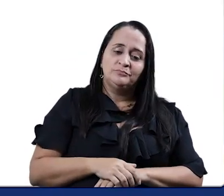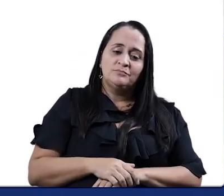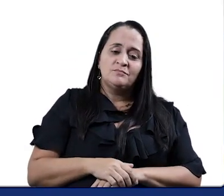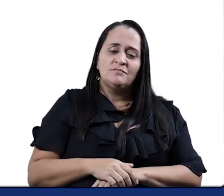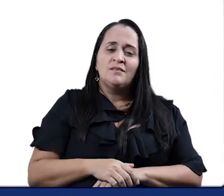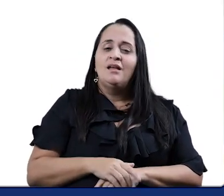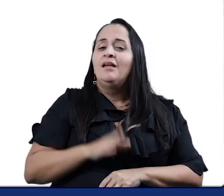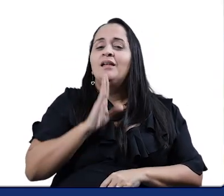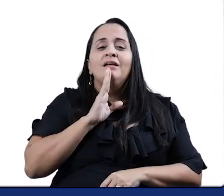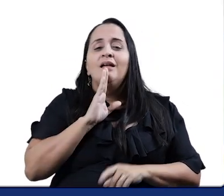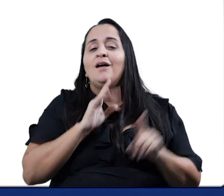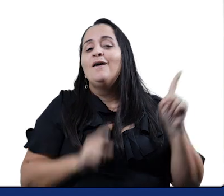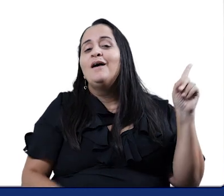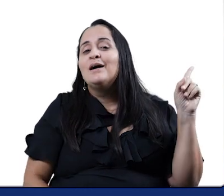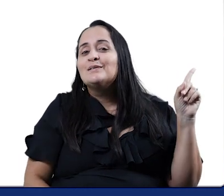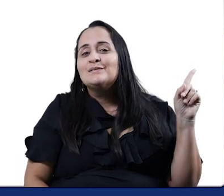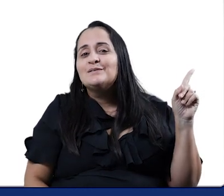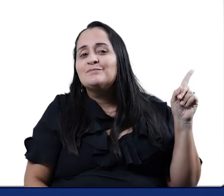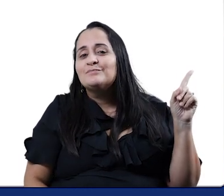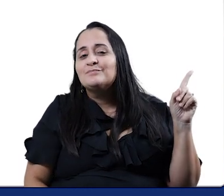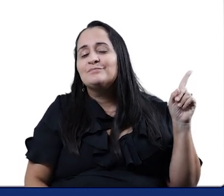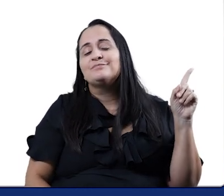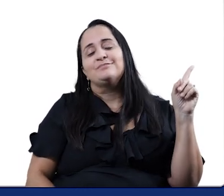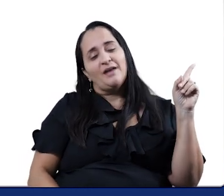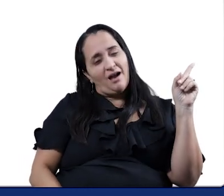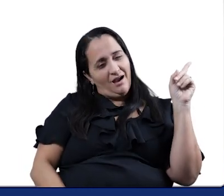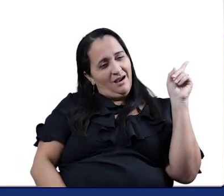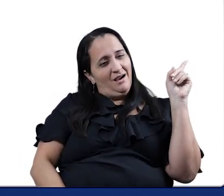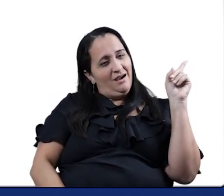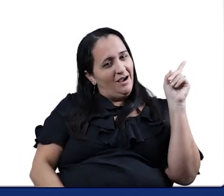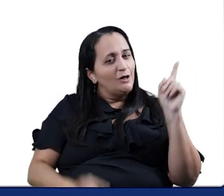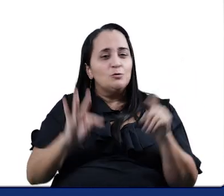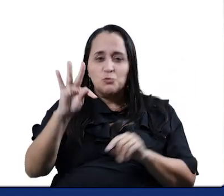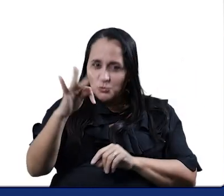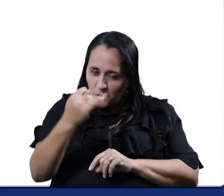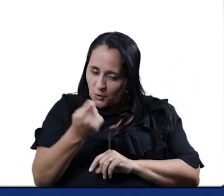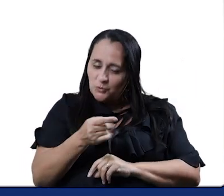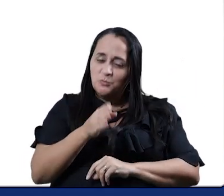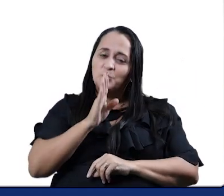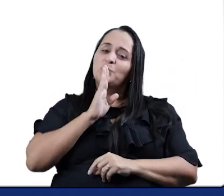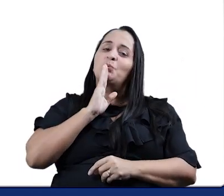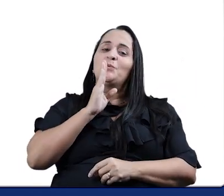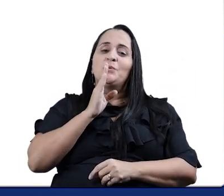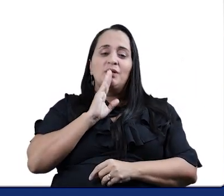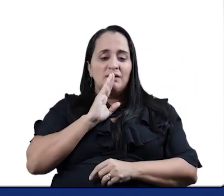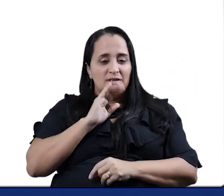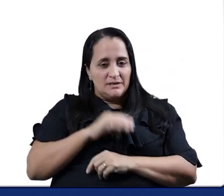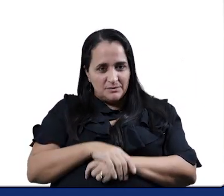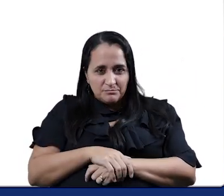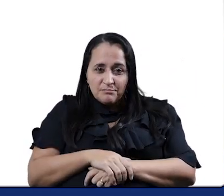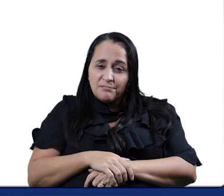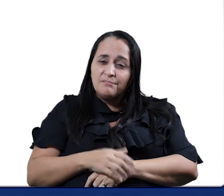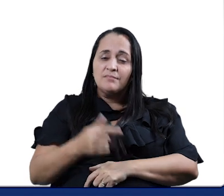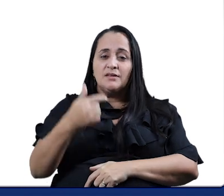Quem conhece esta? Duvido quem não conheça, gente. No meu tempo de criança,